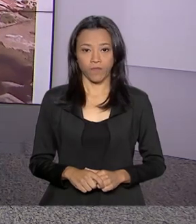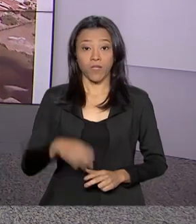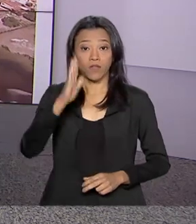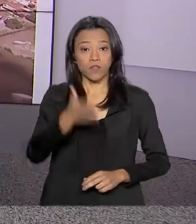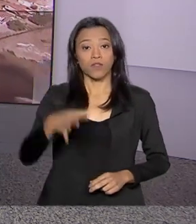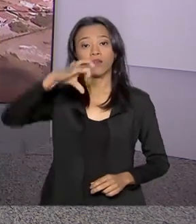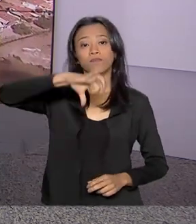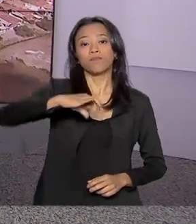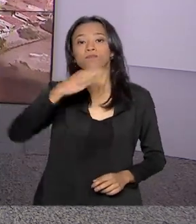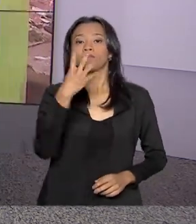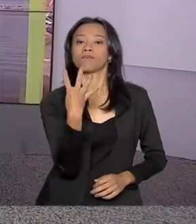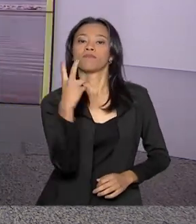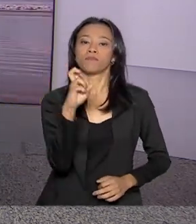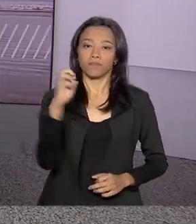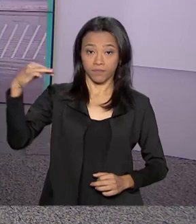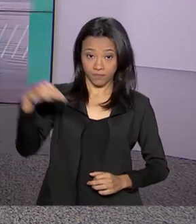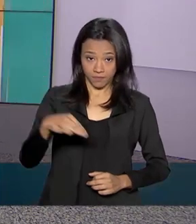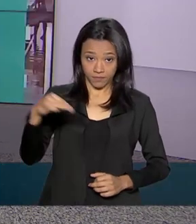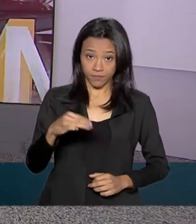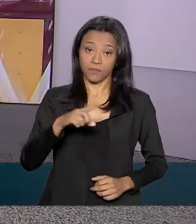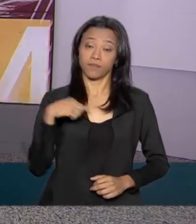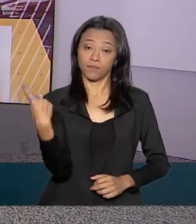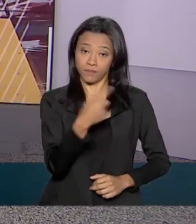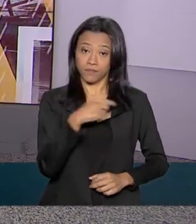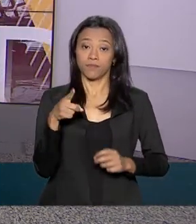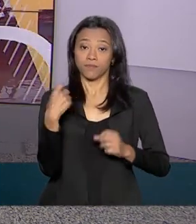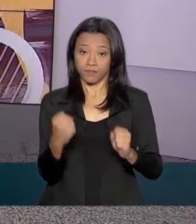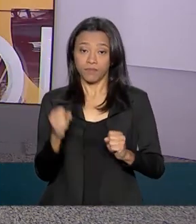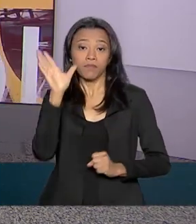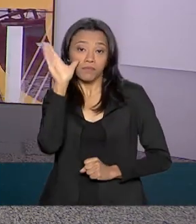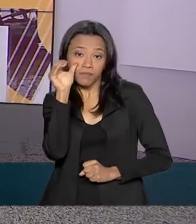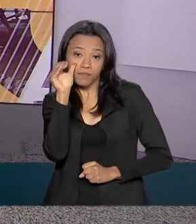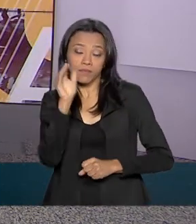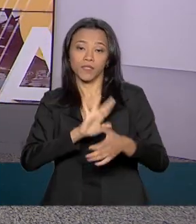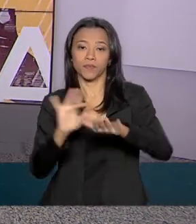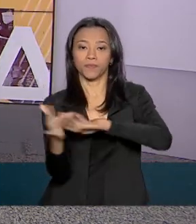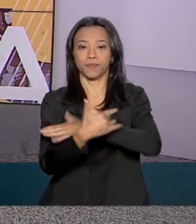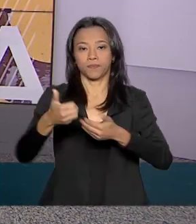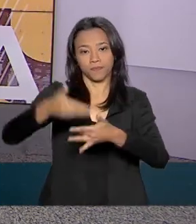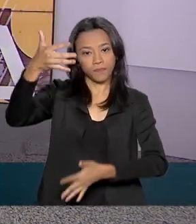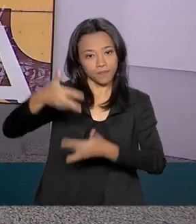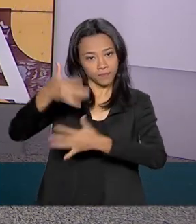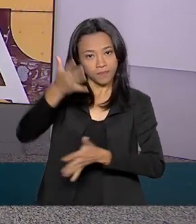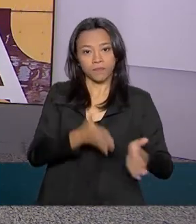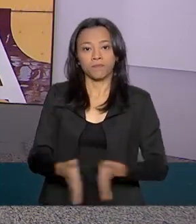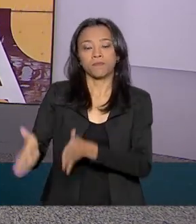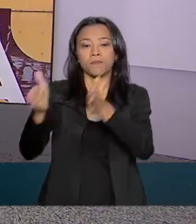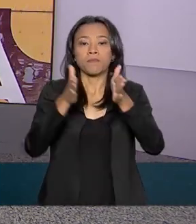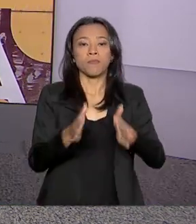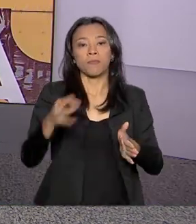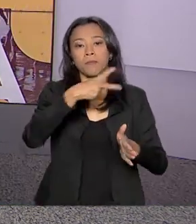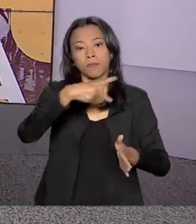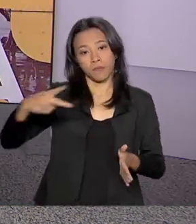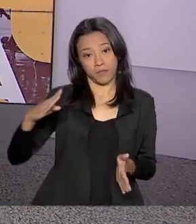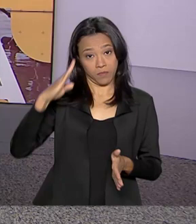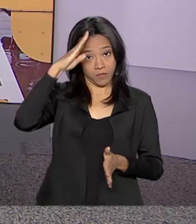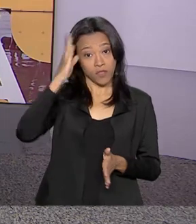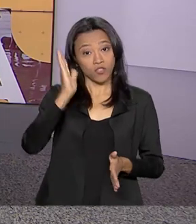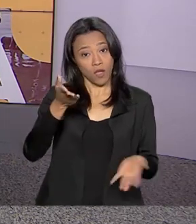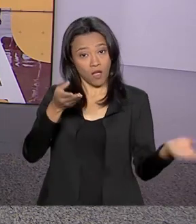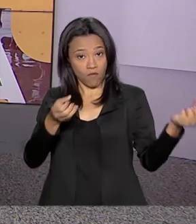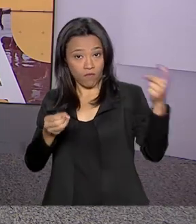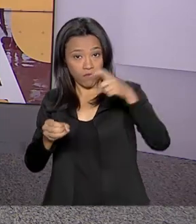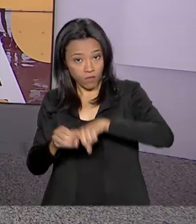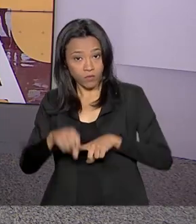São 9 horas e 45 minutos, estamos ao vivo também pelas nossas redes sociais. O presidente Jair Bolsonaro já está de volta ao Brasil